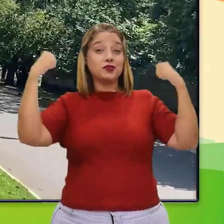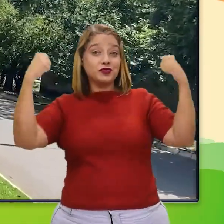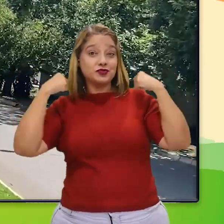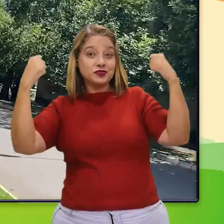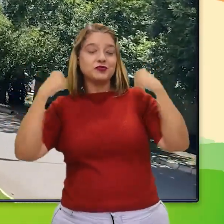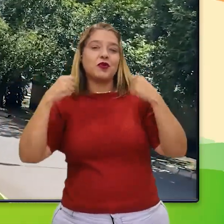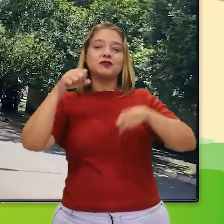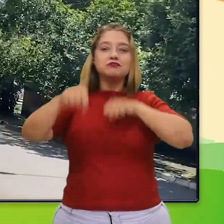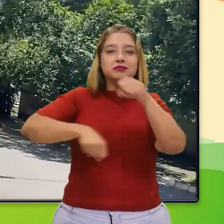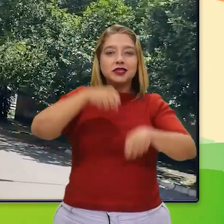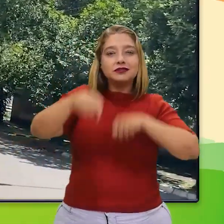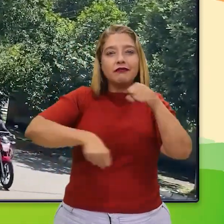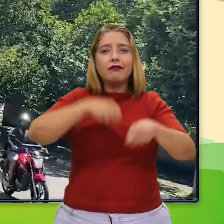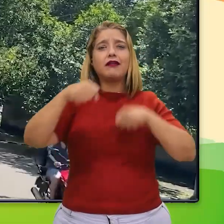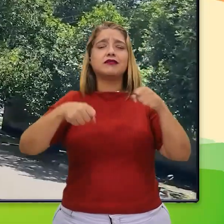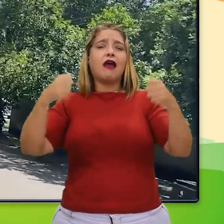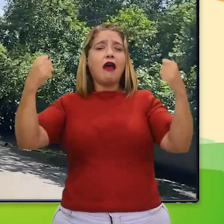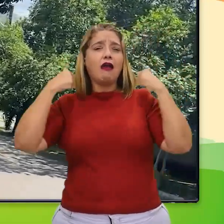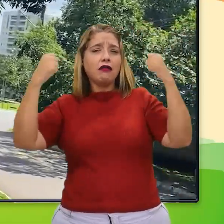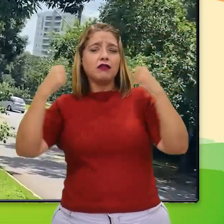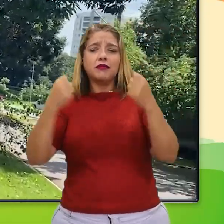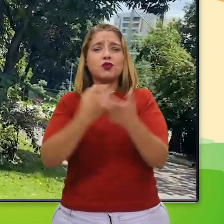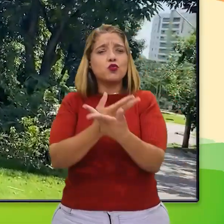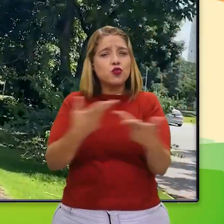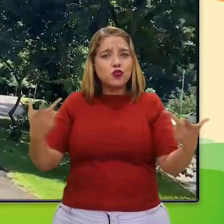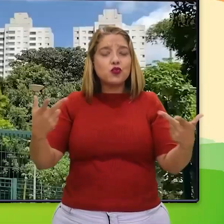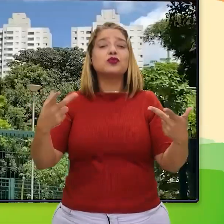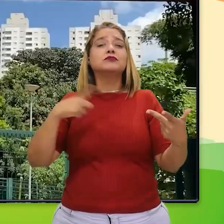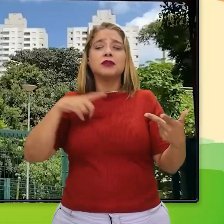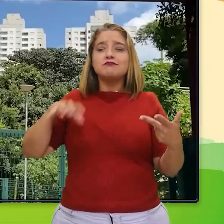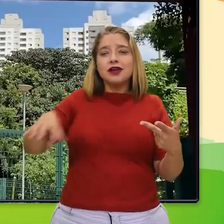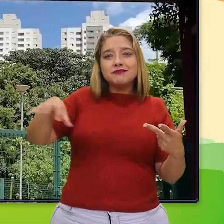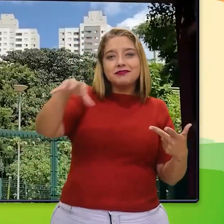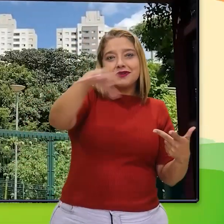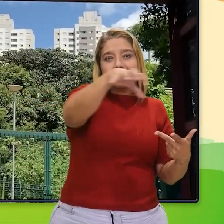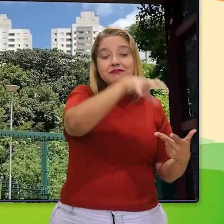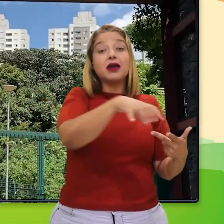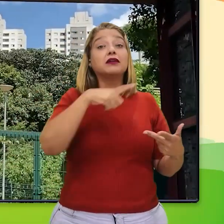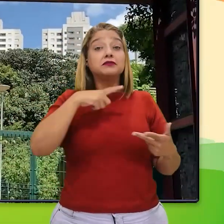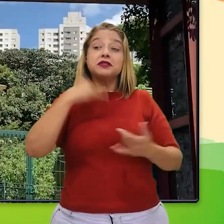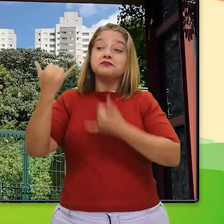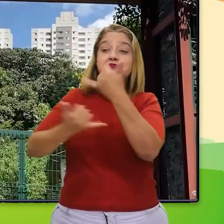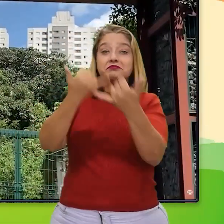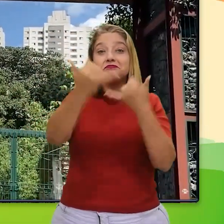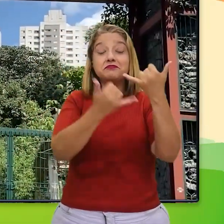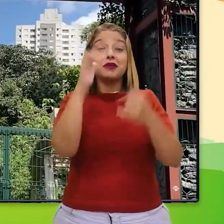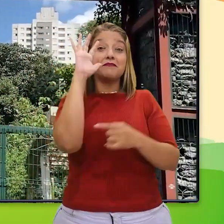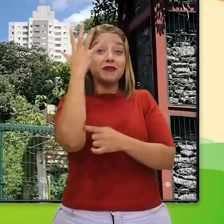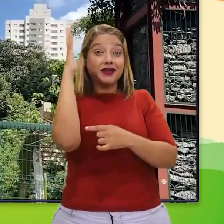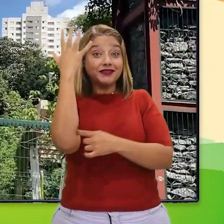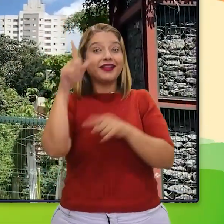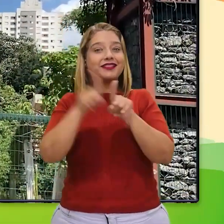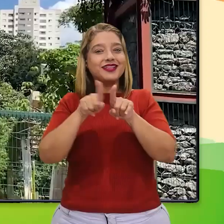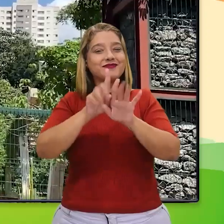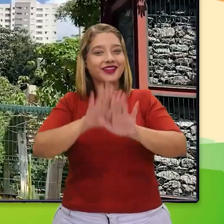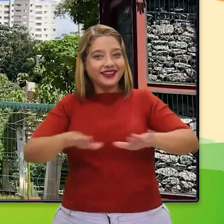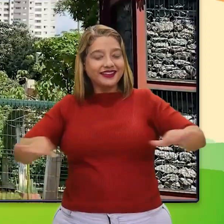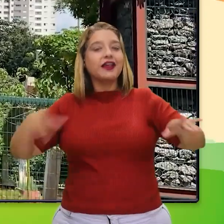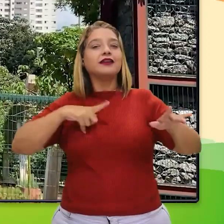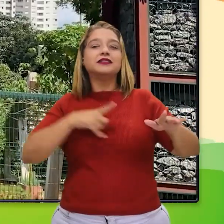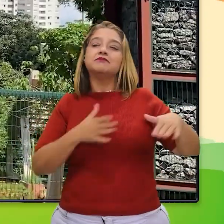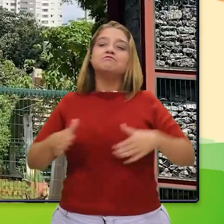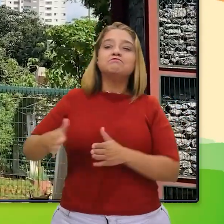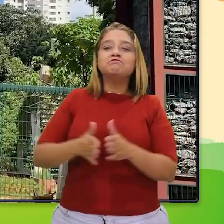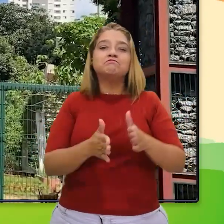academia ao ar livre, estações de ginástica, parques de madeira para criançada e caminhos de